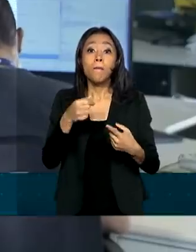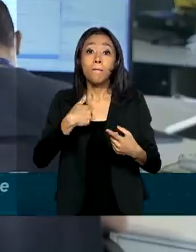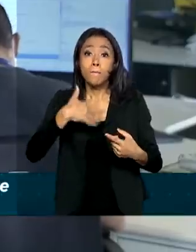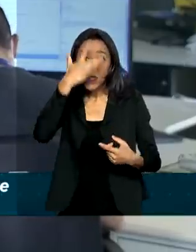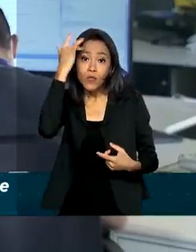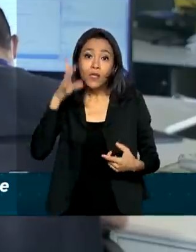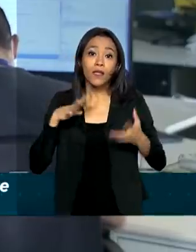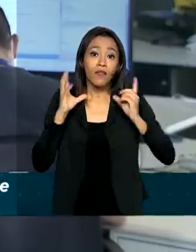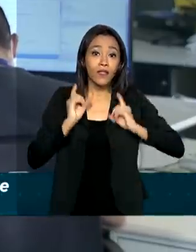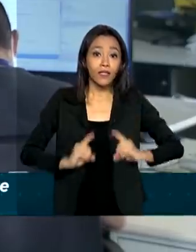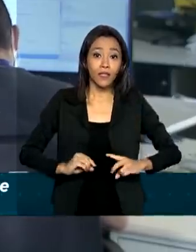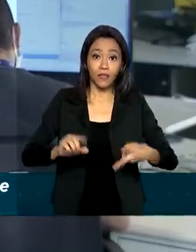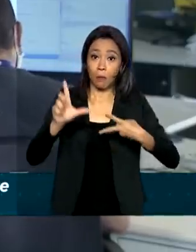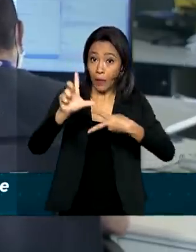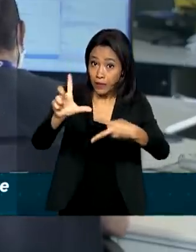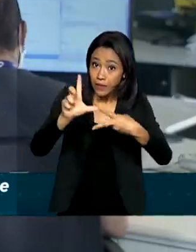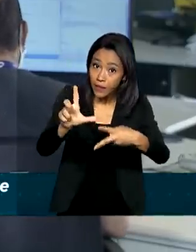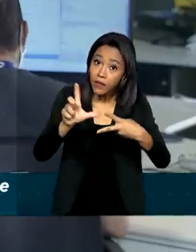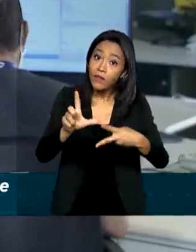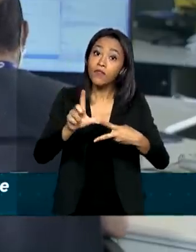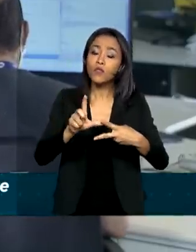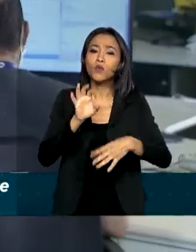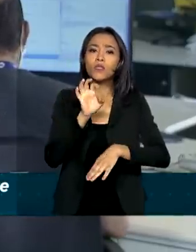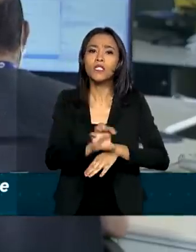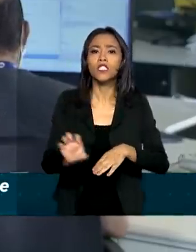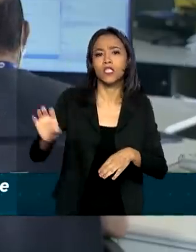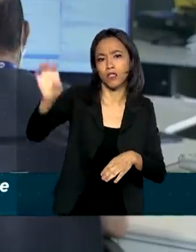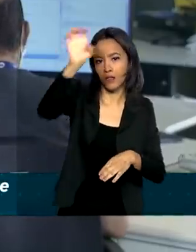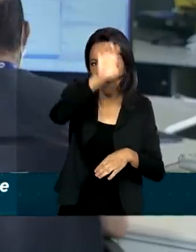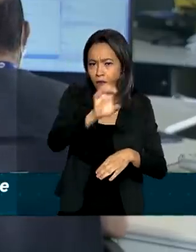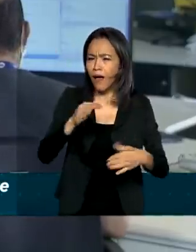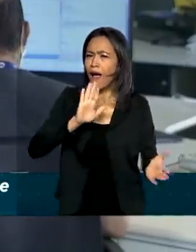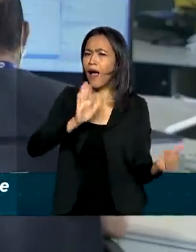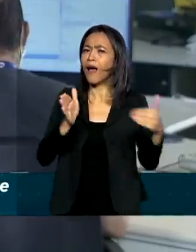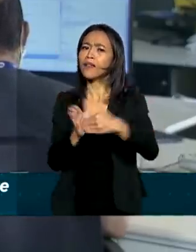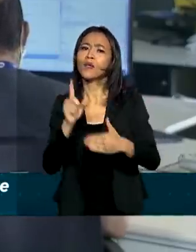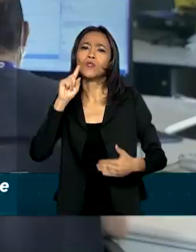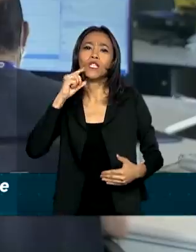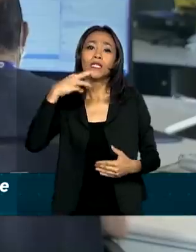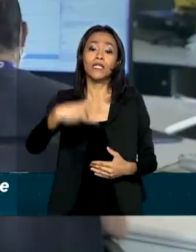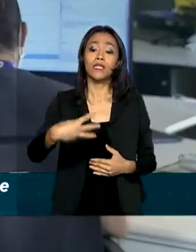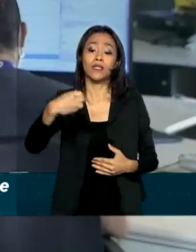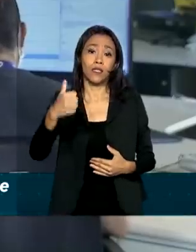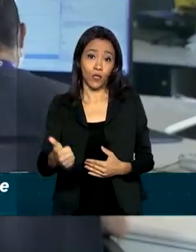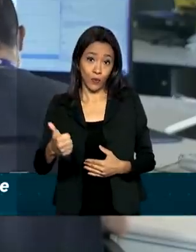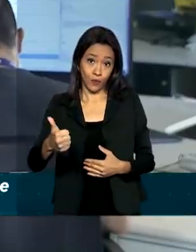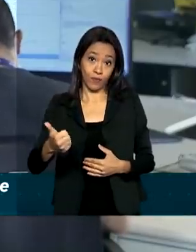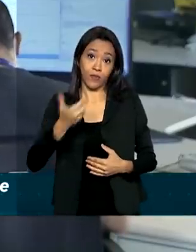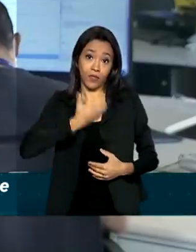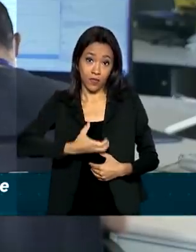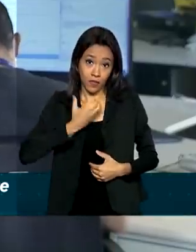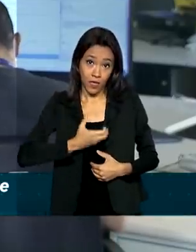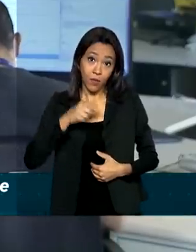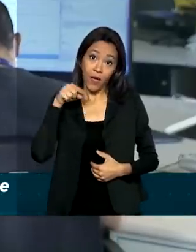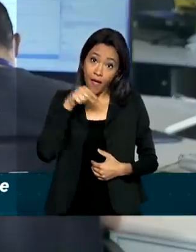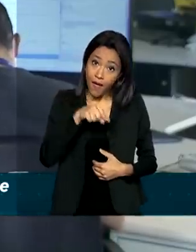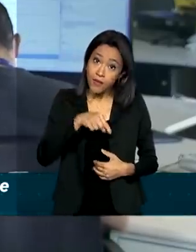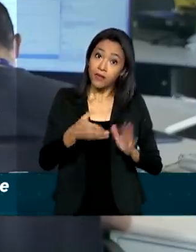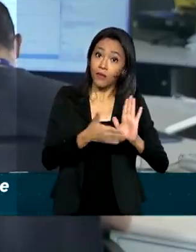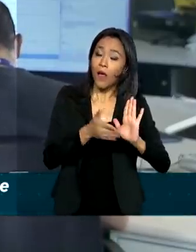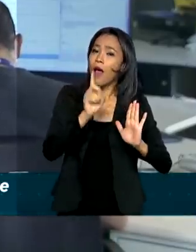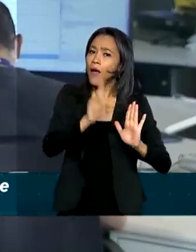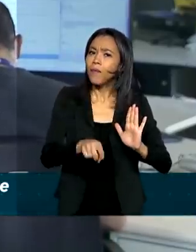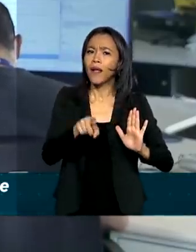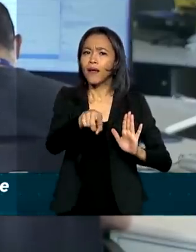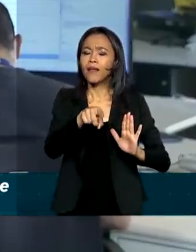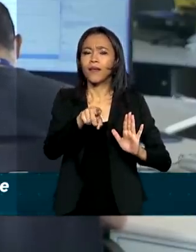deficiência no transporte interestadual até o dia 31 de dezembro deste ano. O objetivo da medida é evitar que,